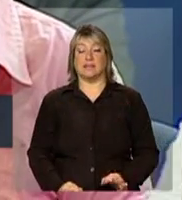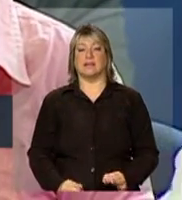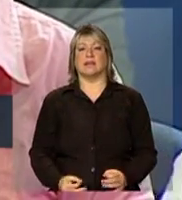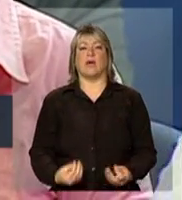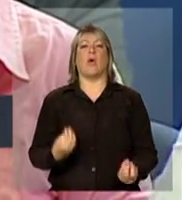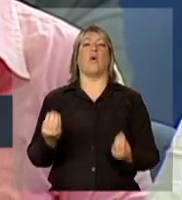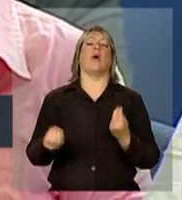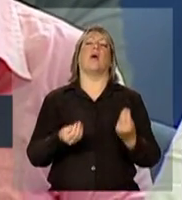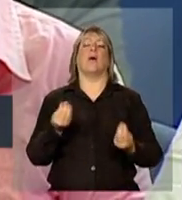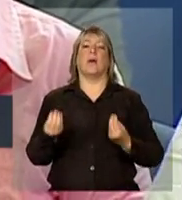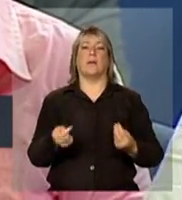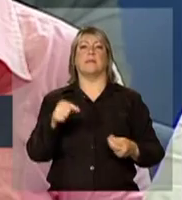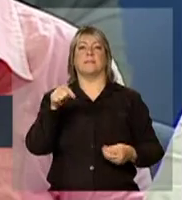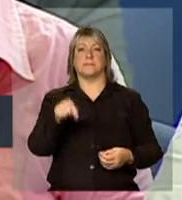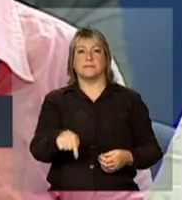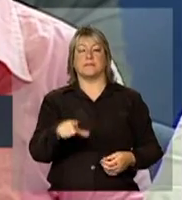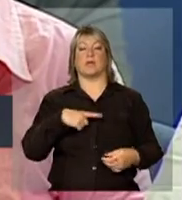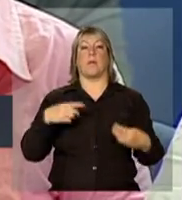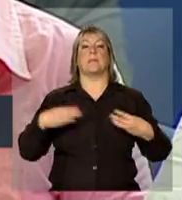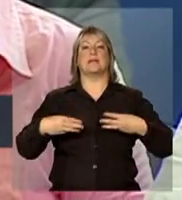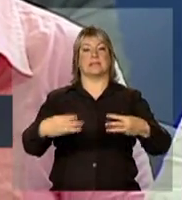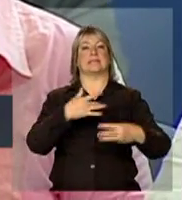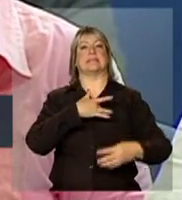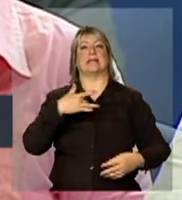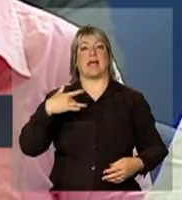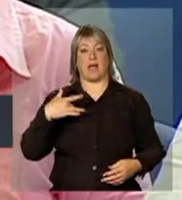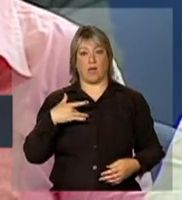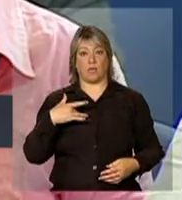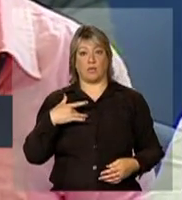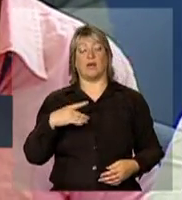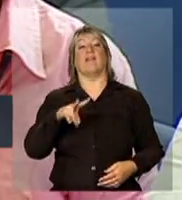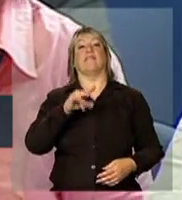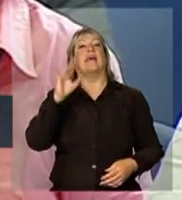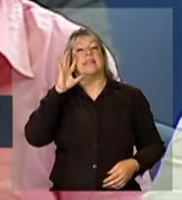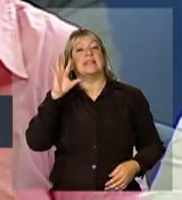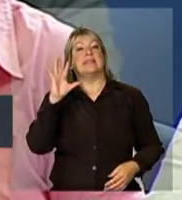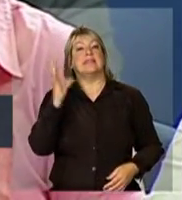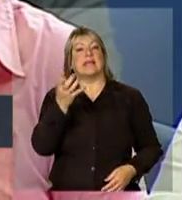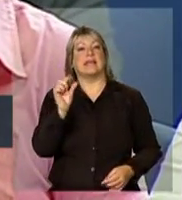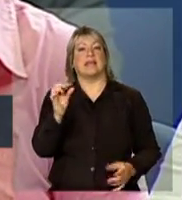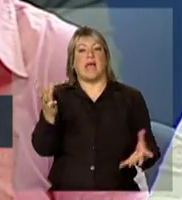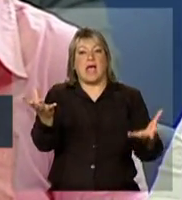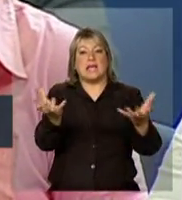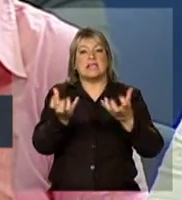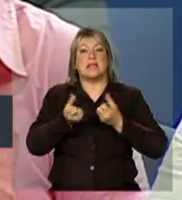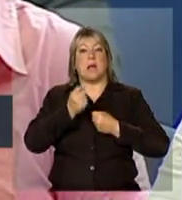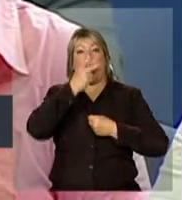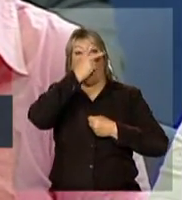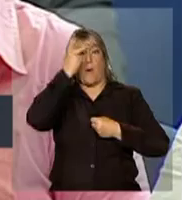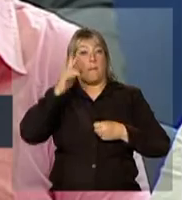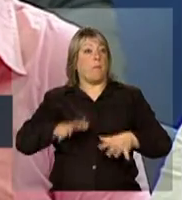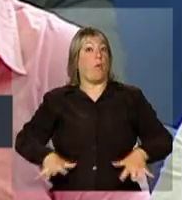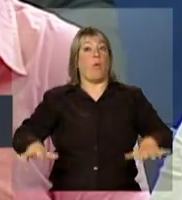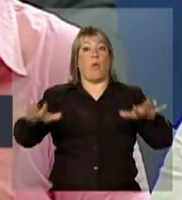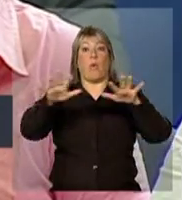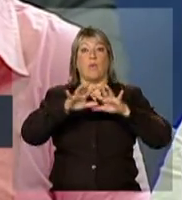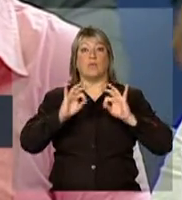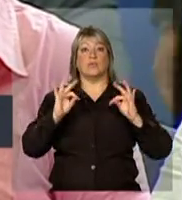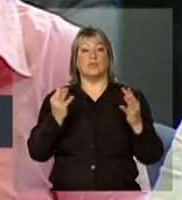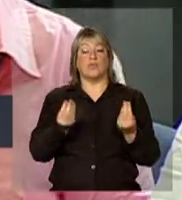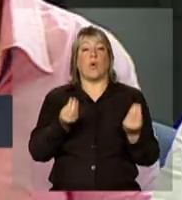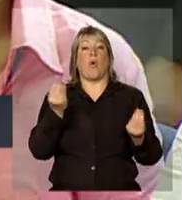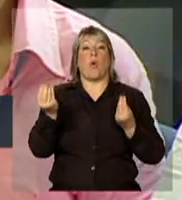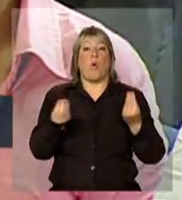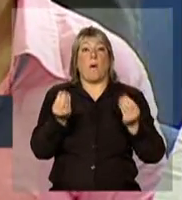que forma o Ministério da Saúde vai tentar acolher a população no sentido